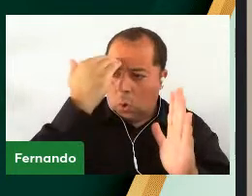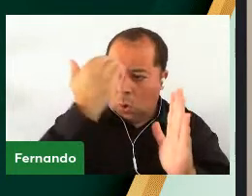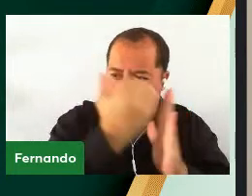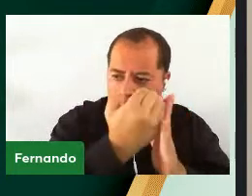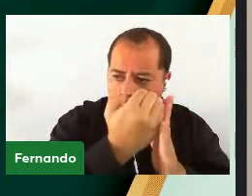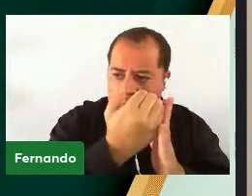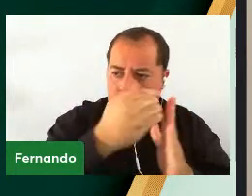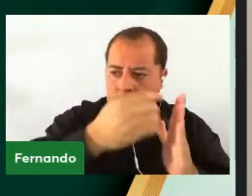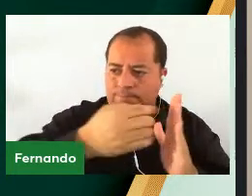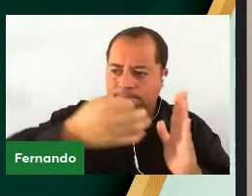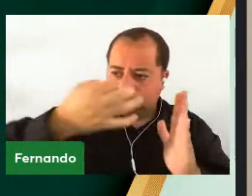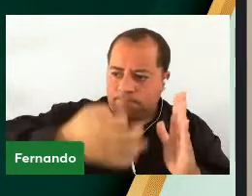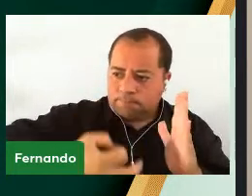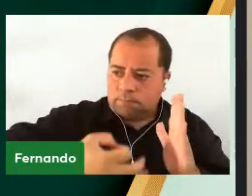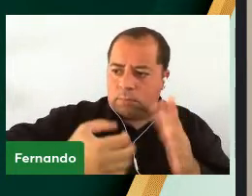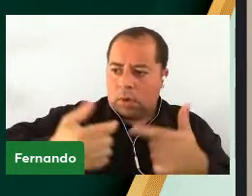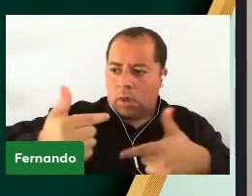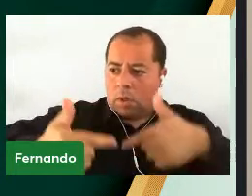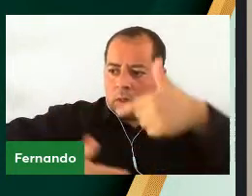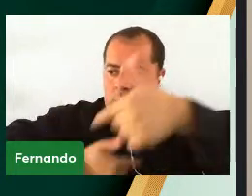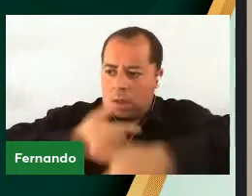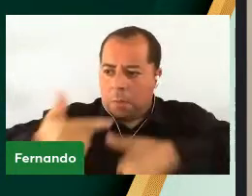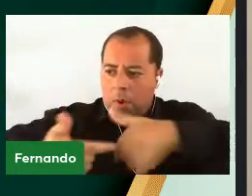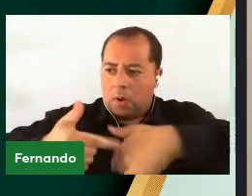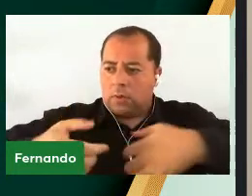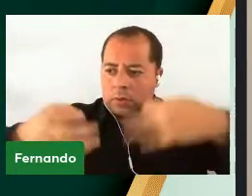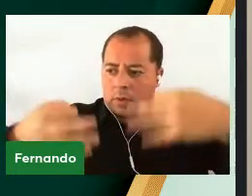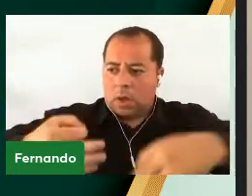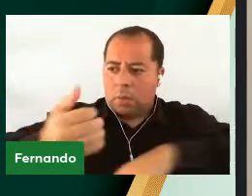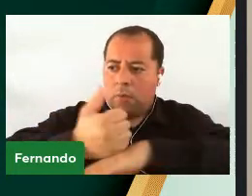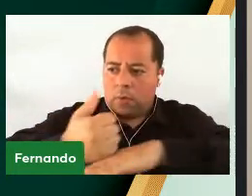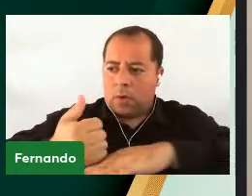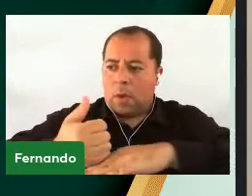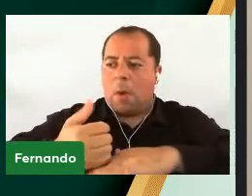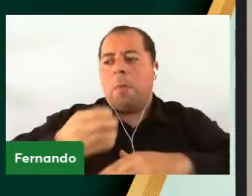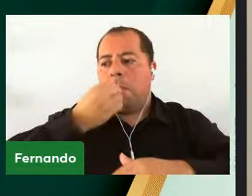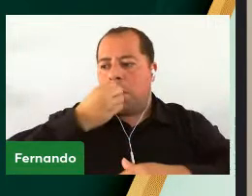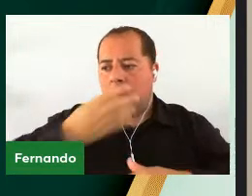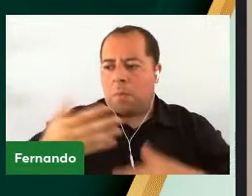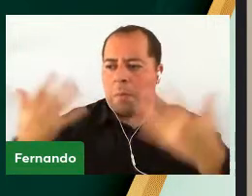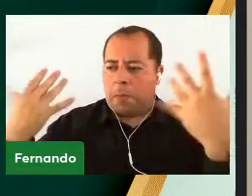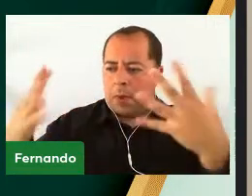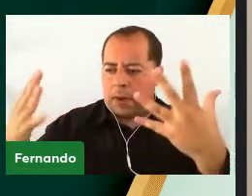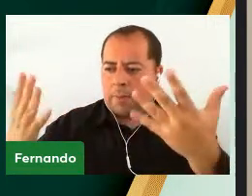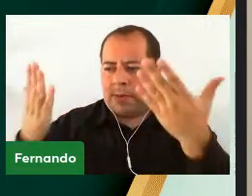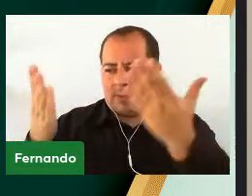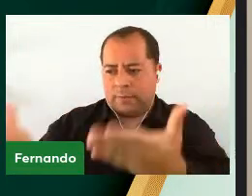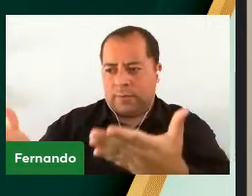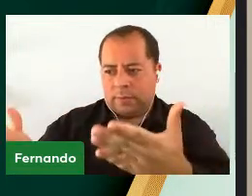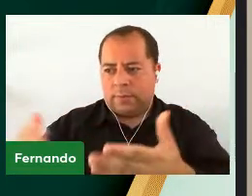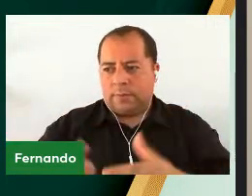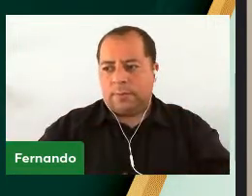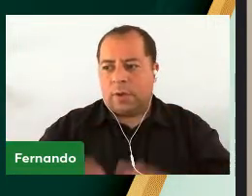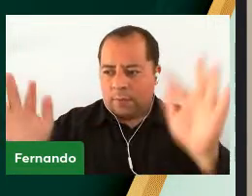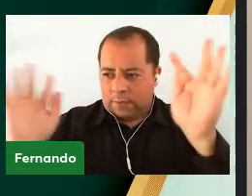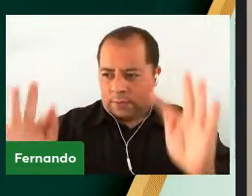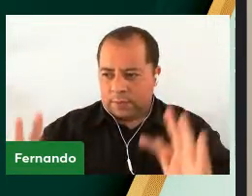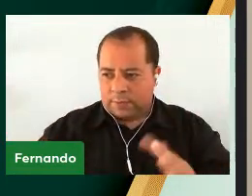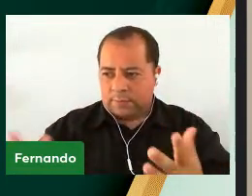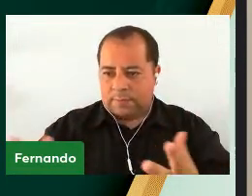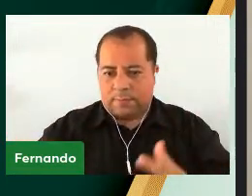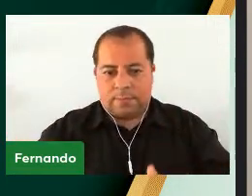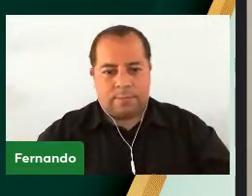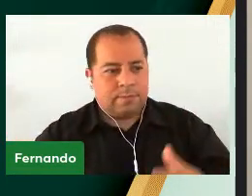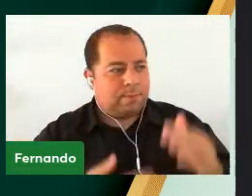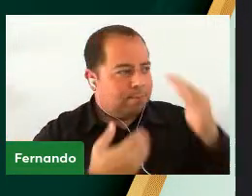em lei e para o exercício de sua profissão Parabéns, meu querido, sucesso, felicidades Obrigado